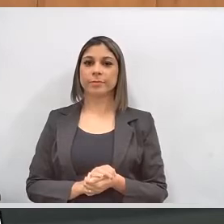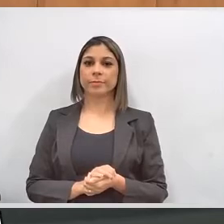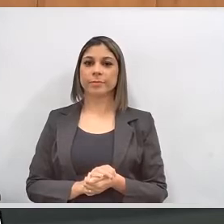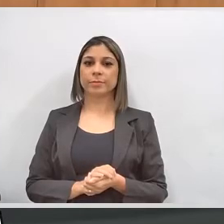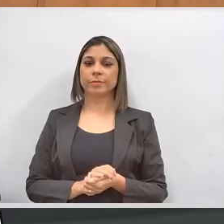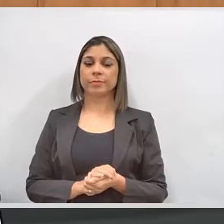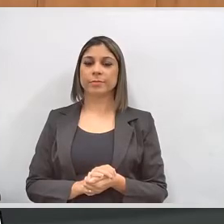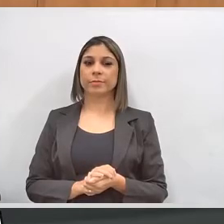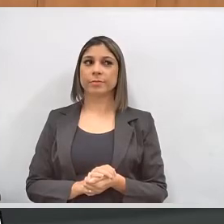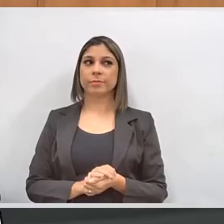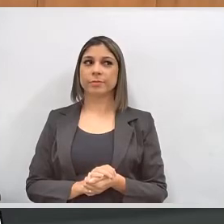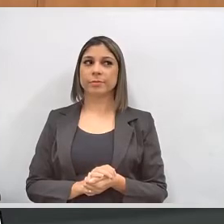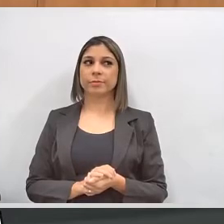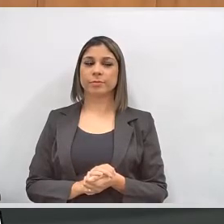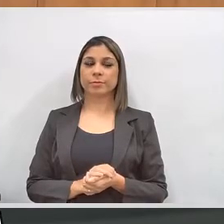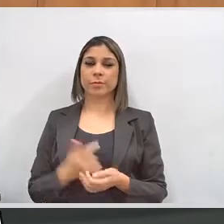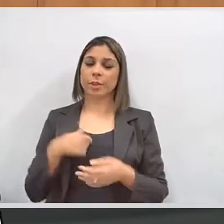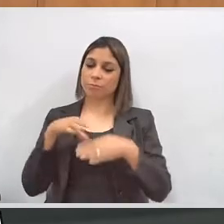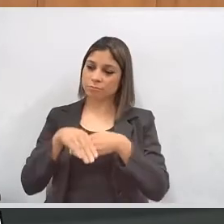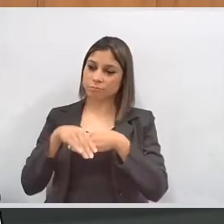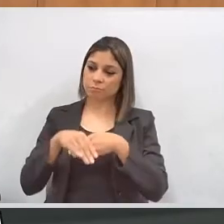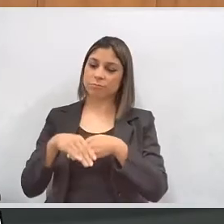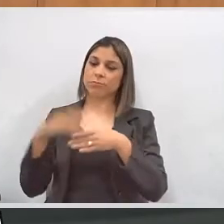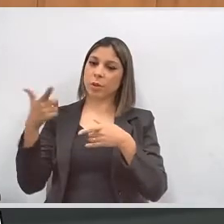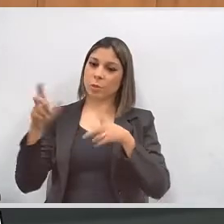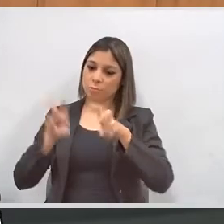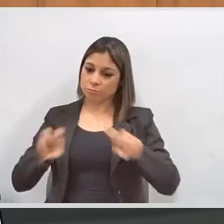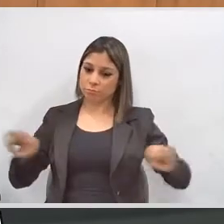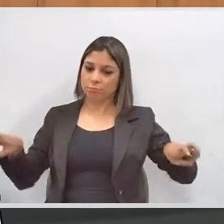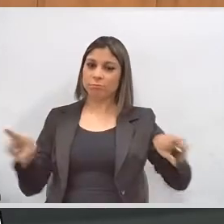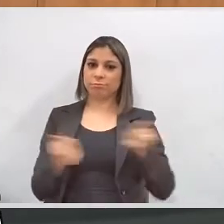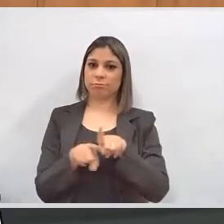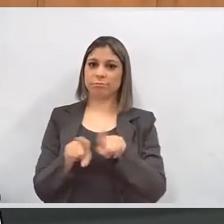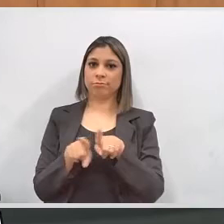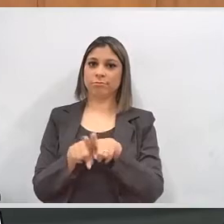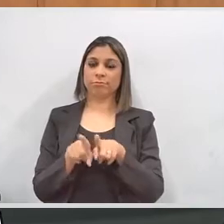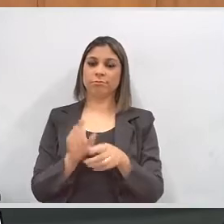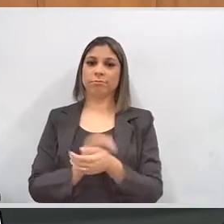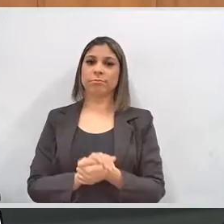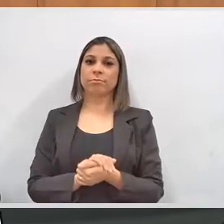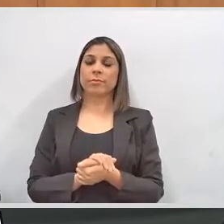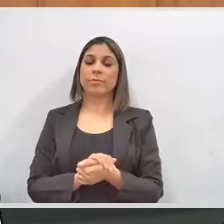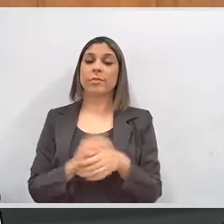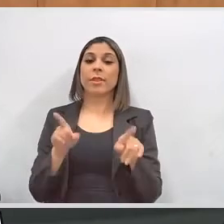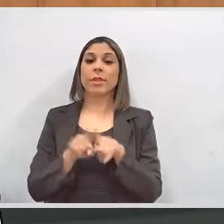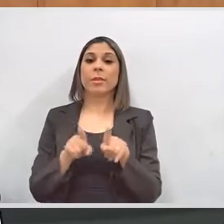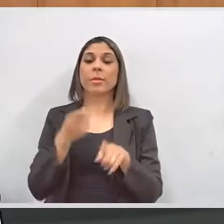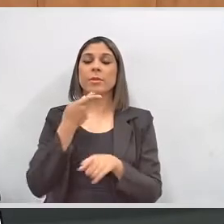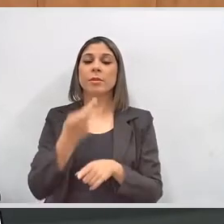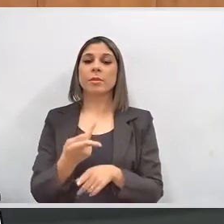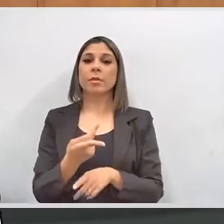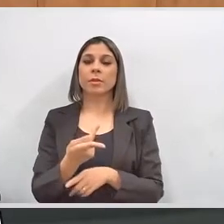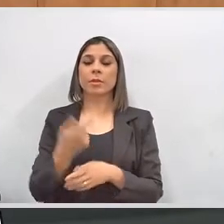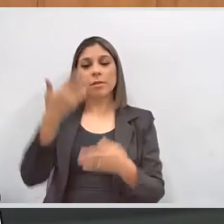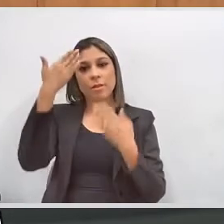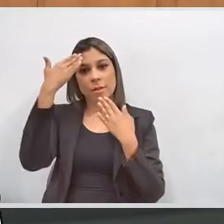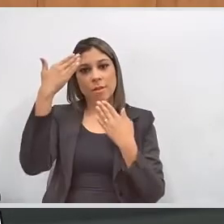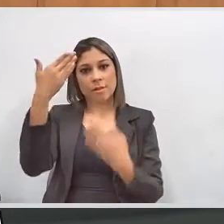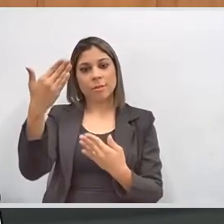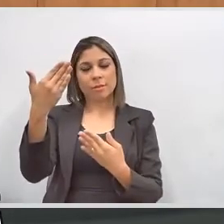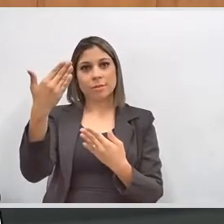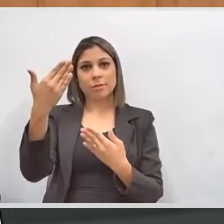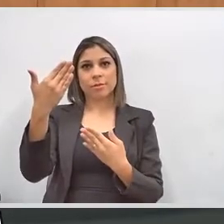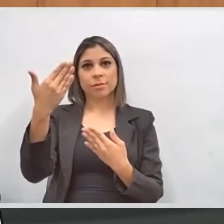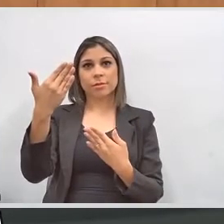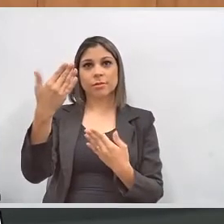Na pessoa de vossa excelência, eu cumprimento a todos os demais membros da mesa. Gostaria, em primeiro lugar, de